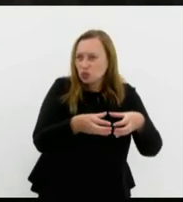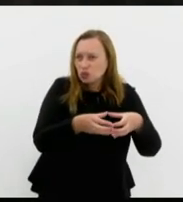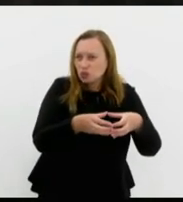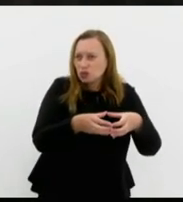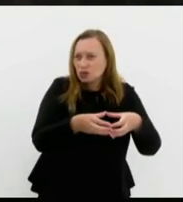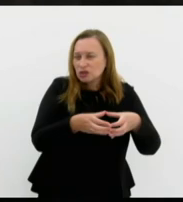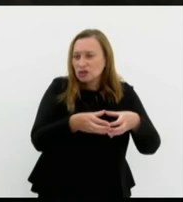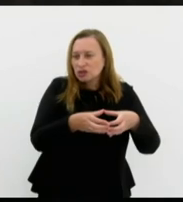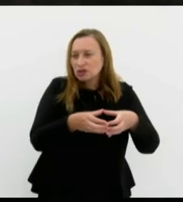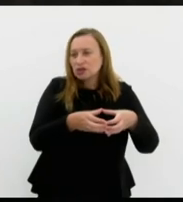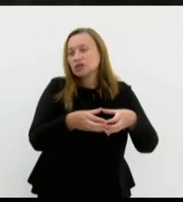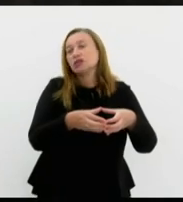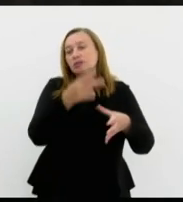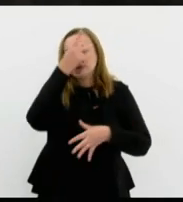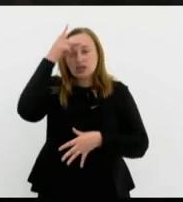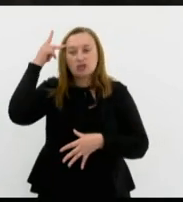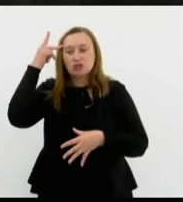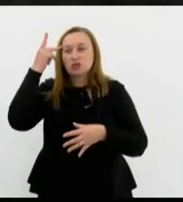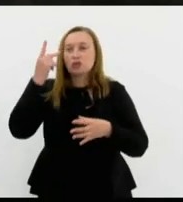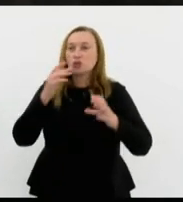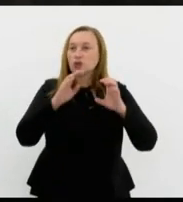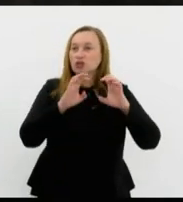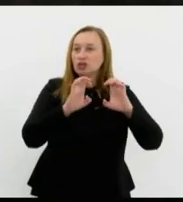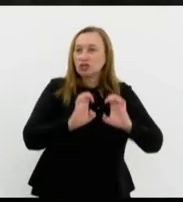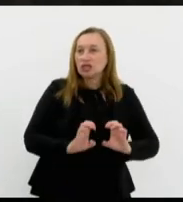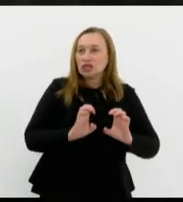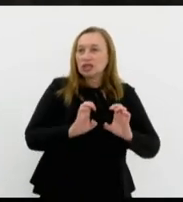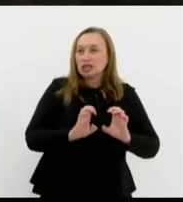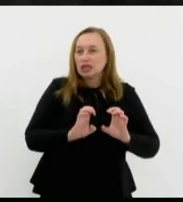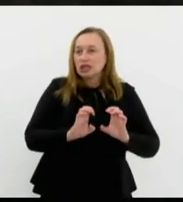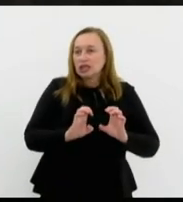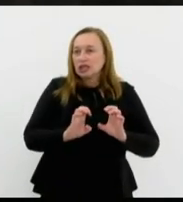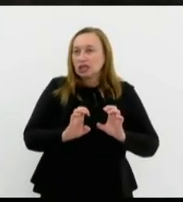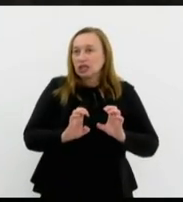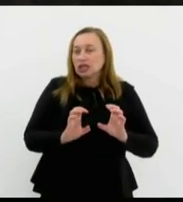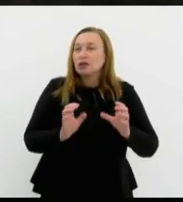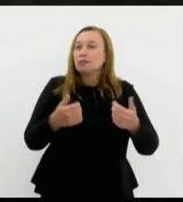e decide exterminar para sempre